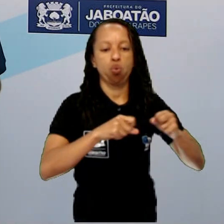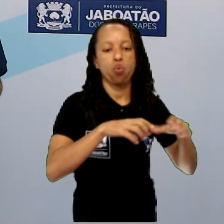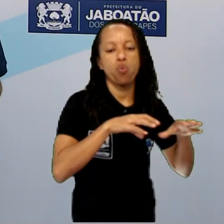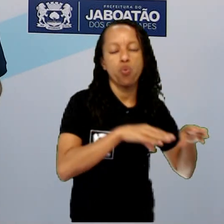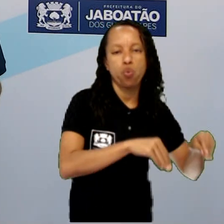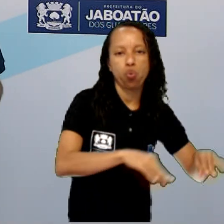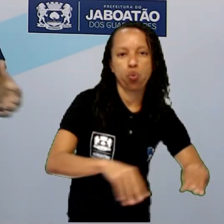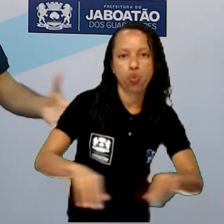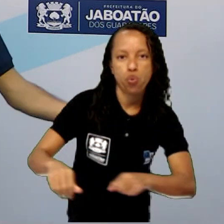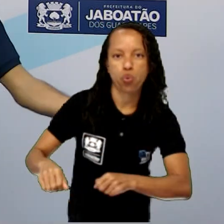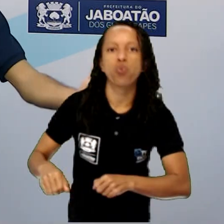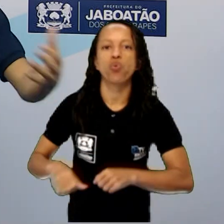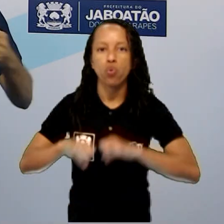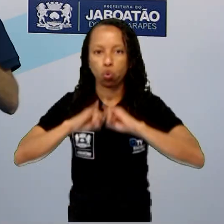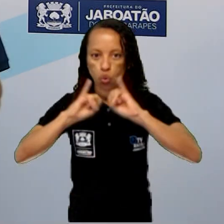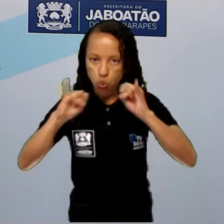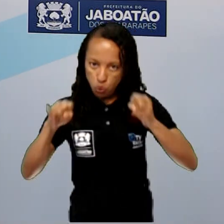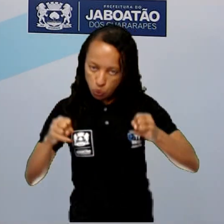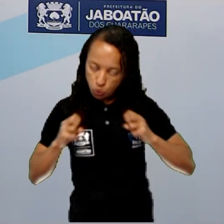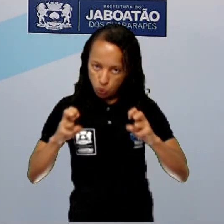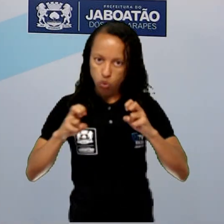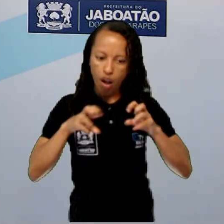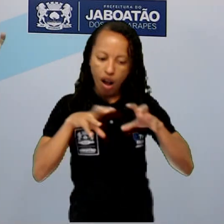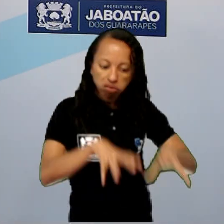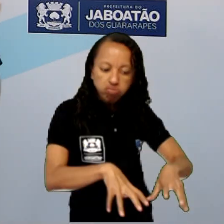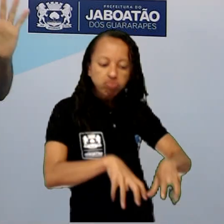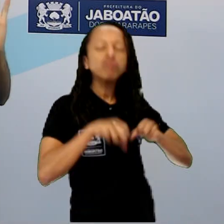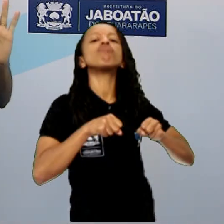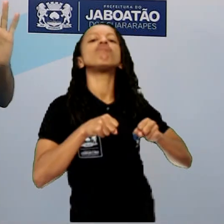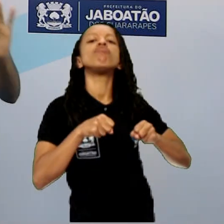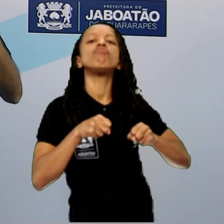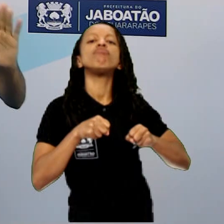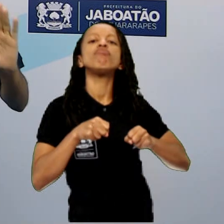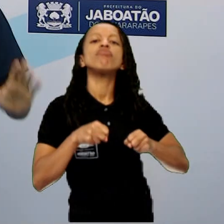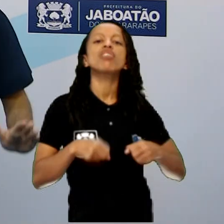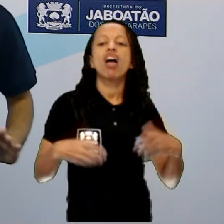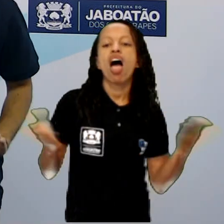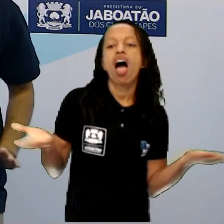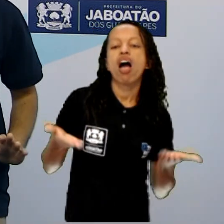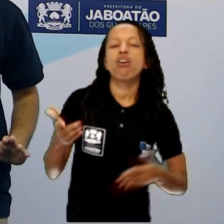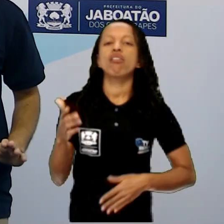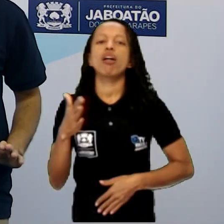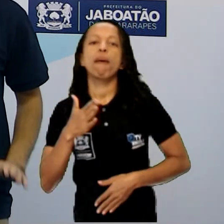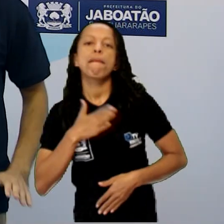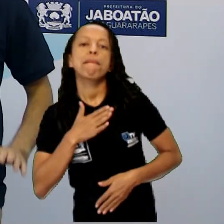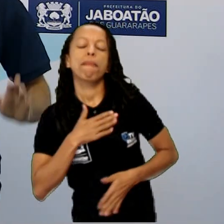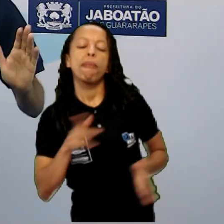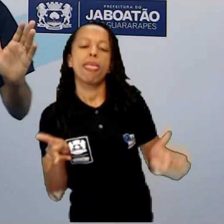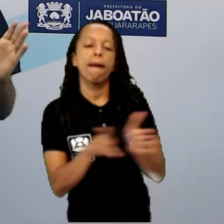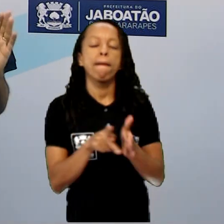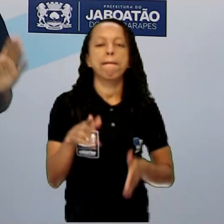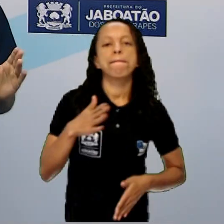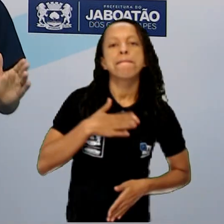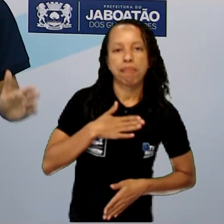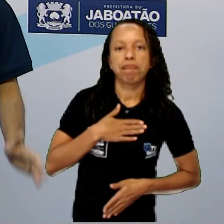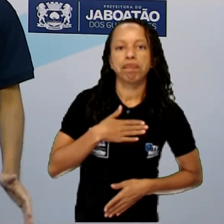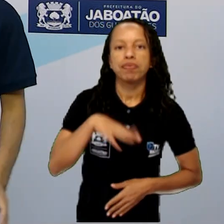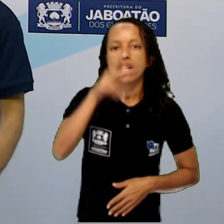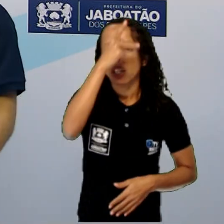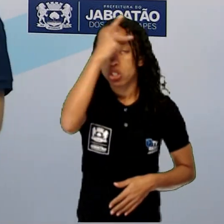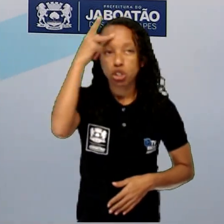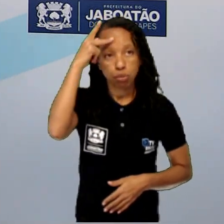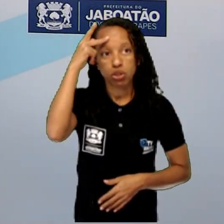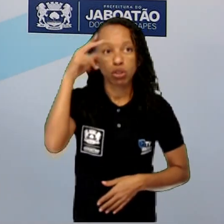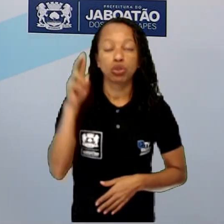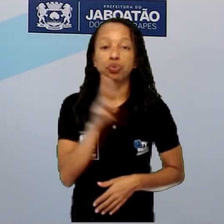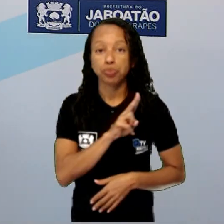Jabuatão, tomaram pra si aquelas terras, disseram assim, opa, essas terras são minhas. E aí essas pessoas se chamam